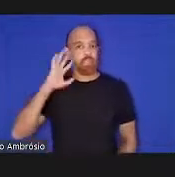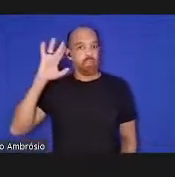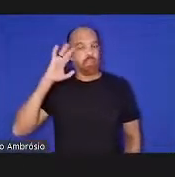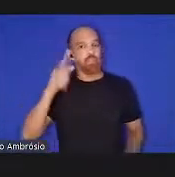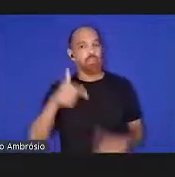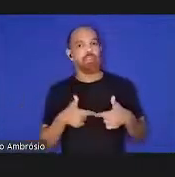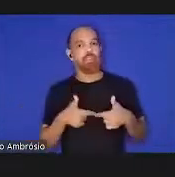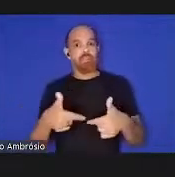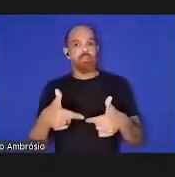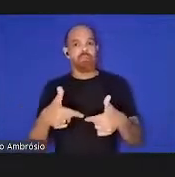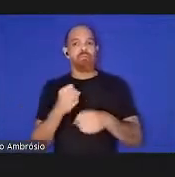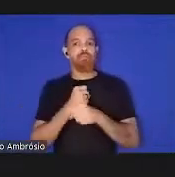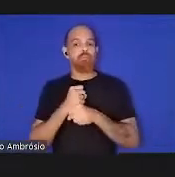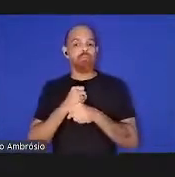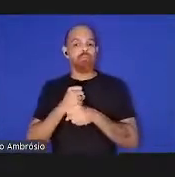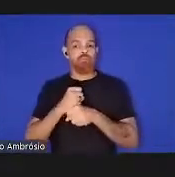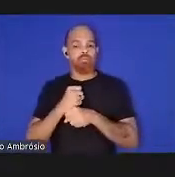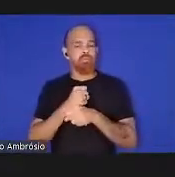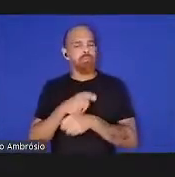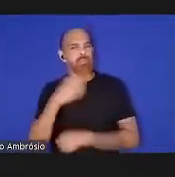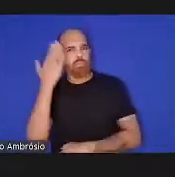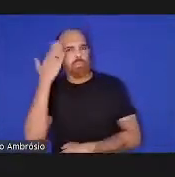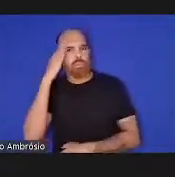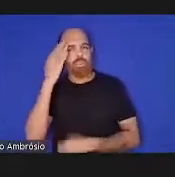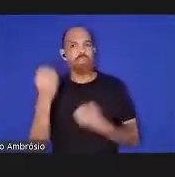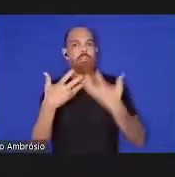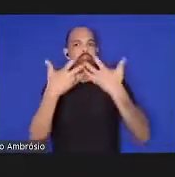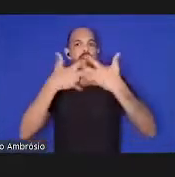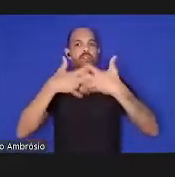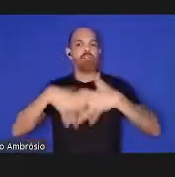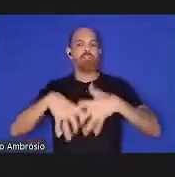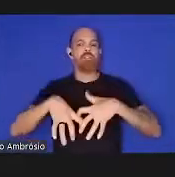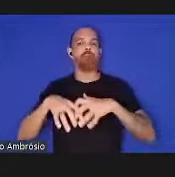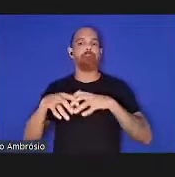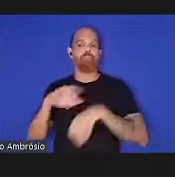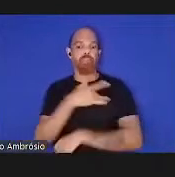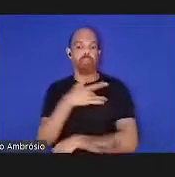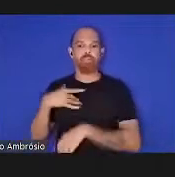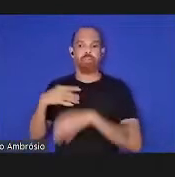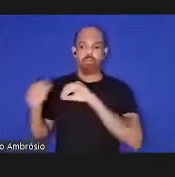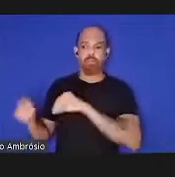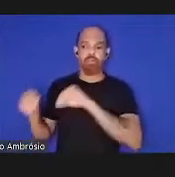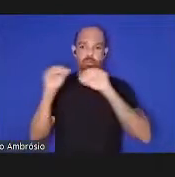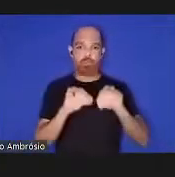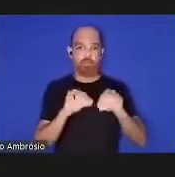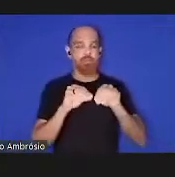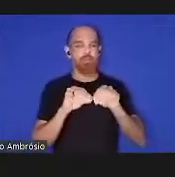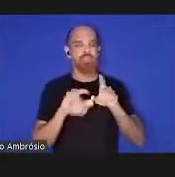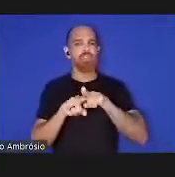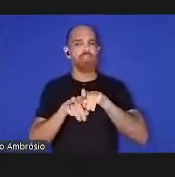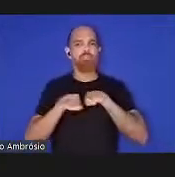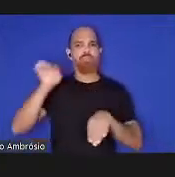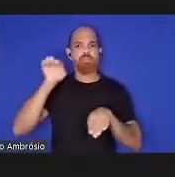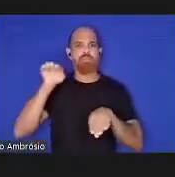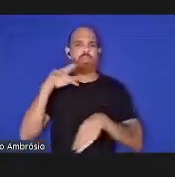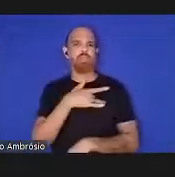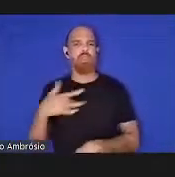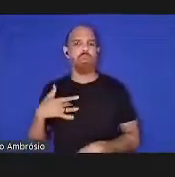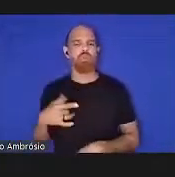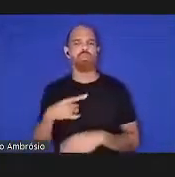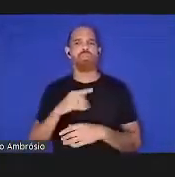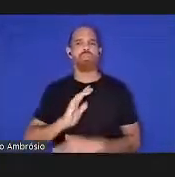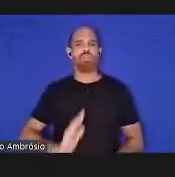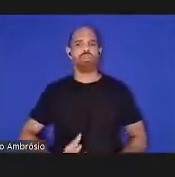ao longo dos anos para compreender a dinâmica da saúde dos migrantes disparidades de saúde desnutrição violência